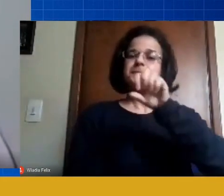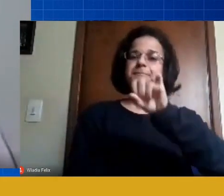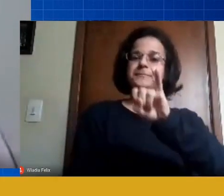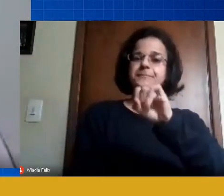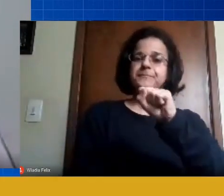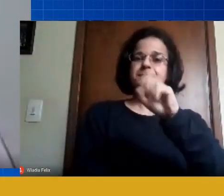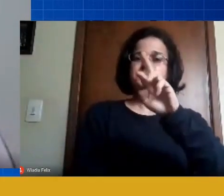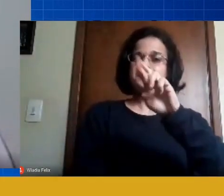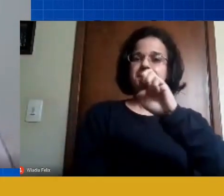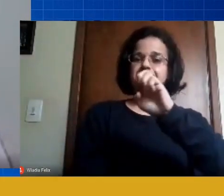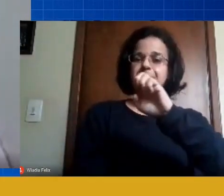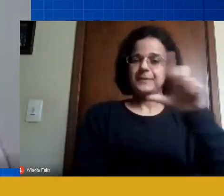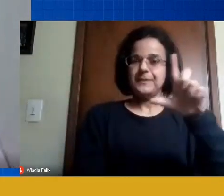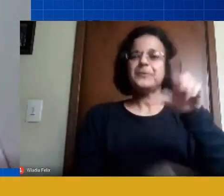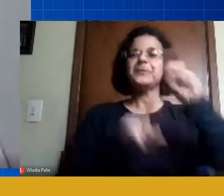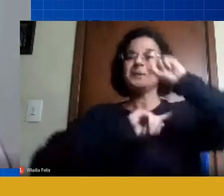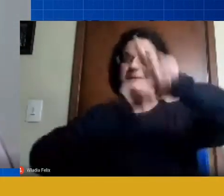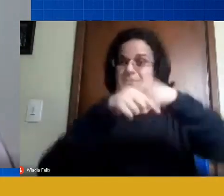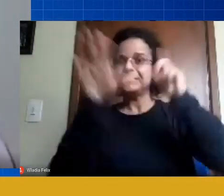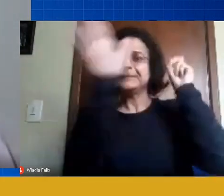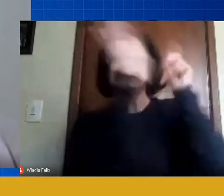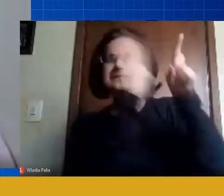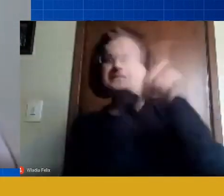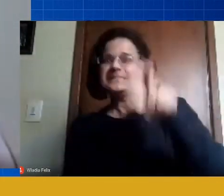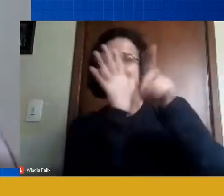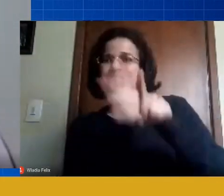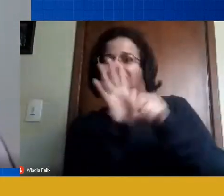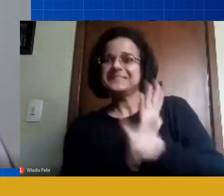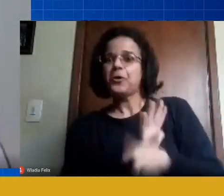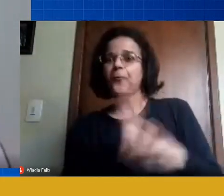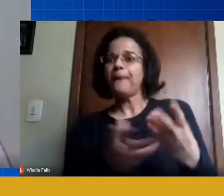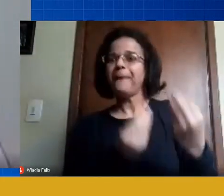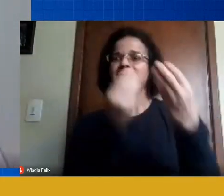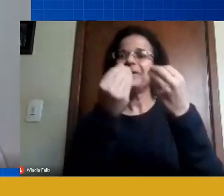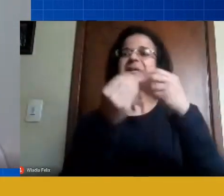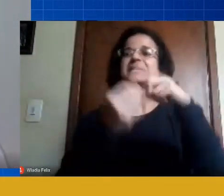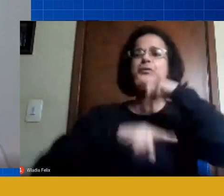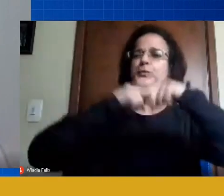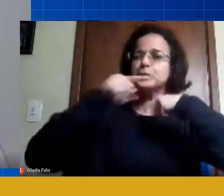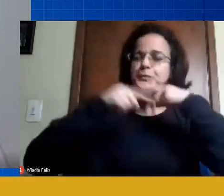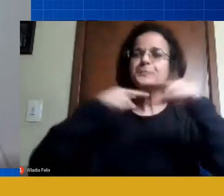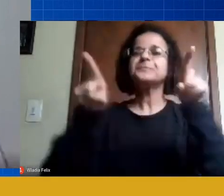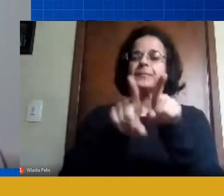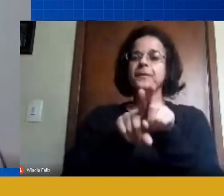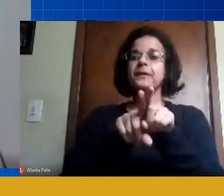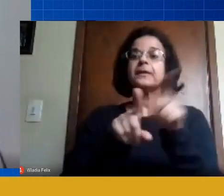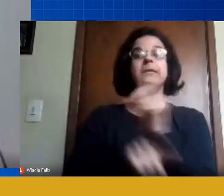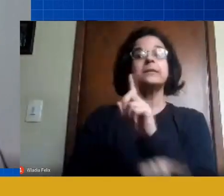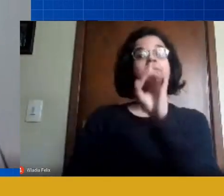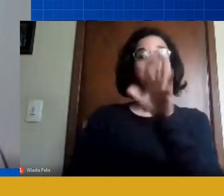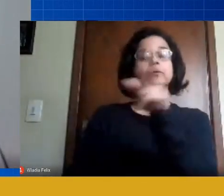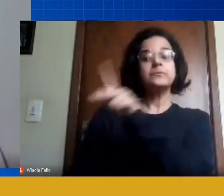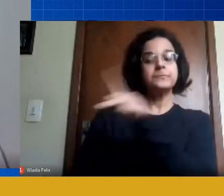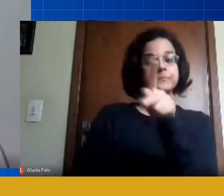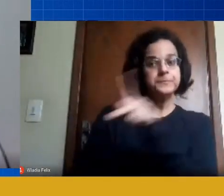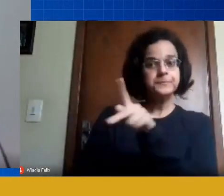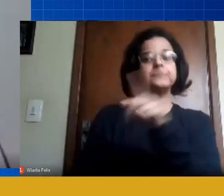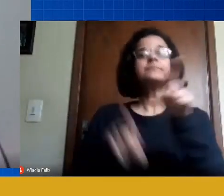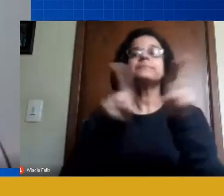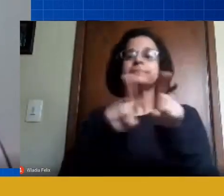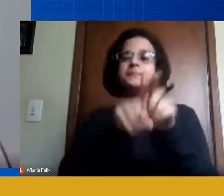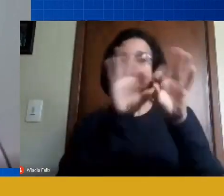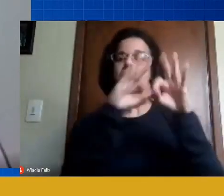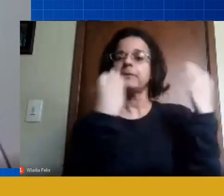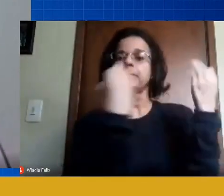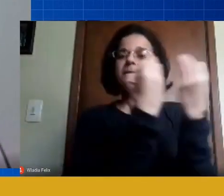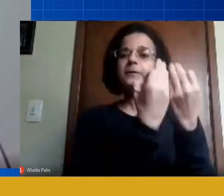com muitas perguntas que vieram para mim, muitas dúvidas, não só dos profissionais da educação, mas também das famílias. Fizemos